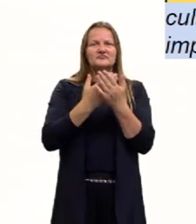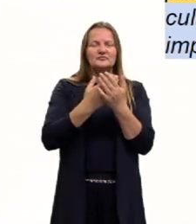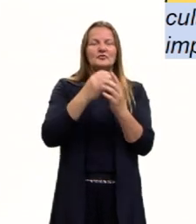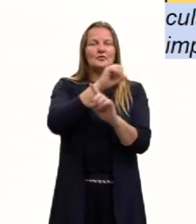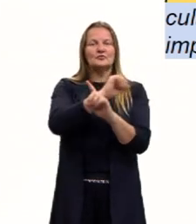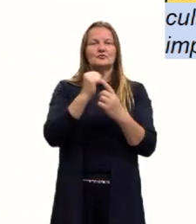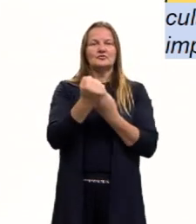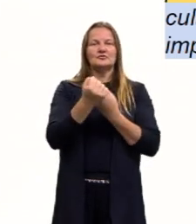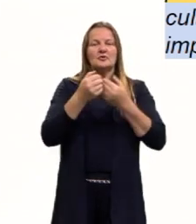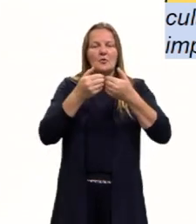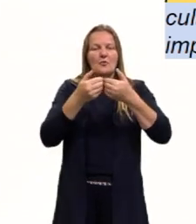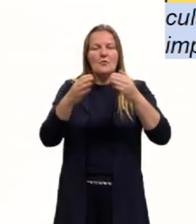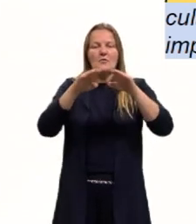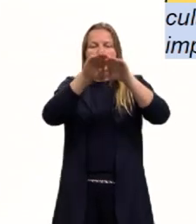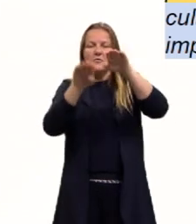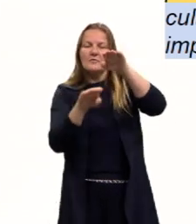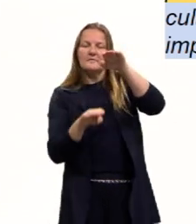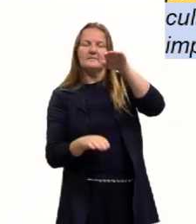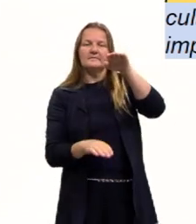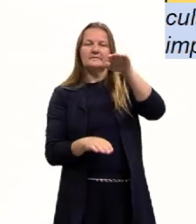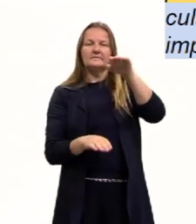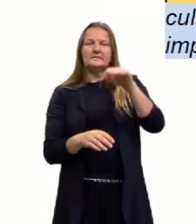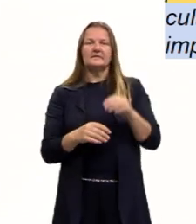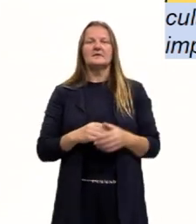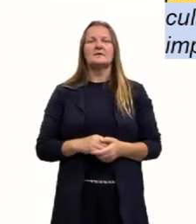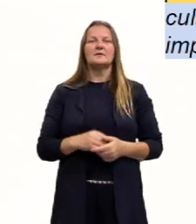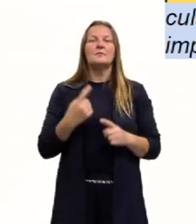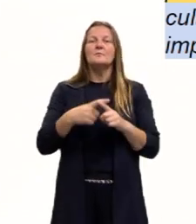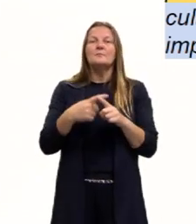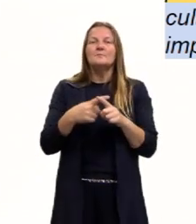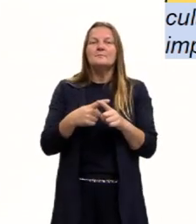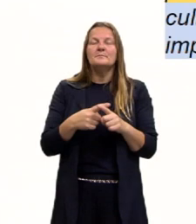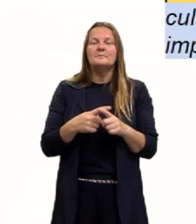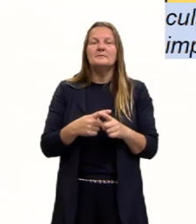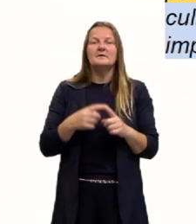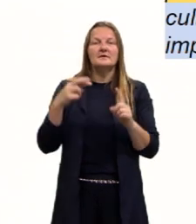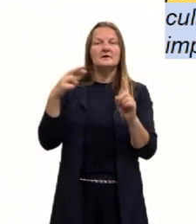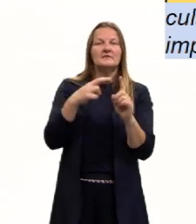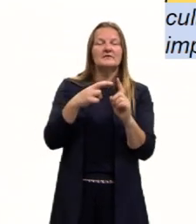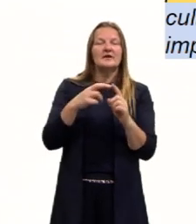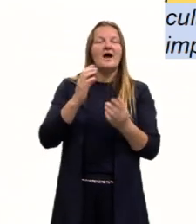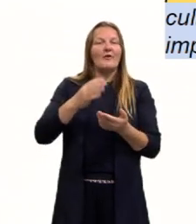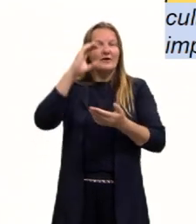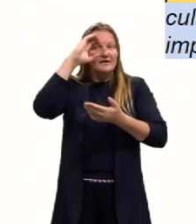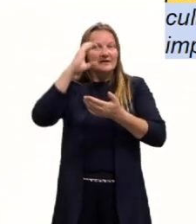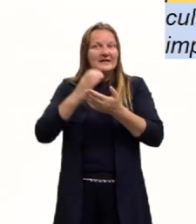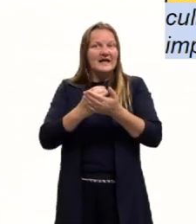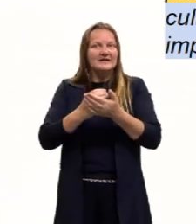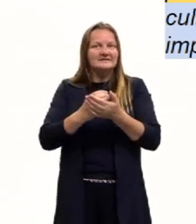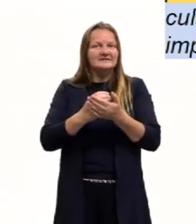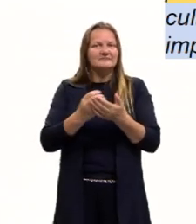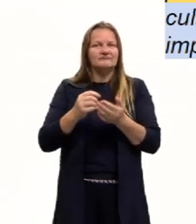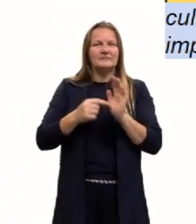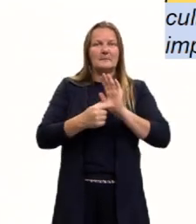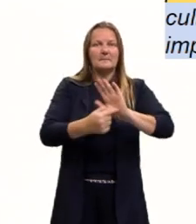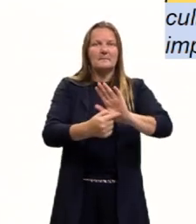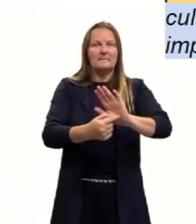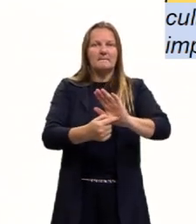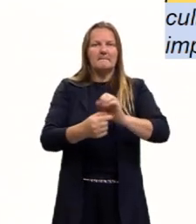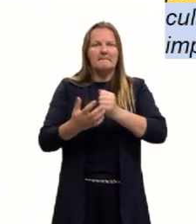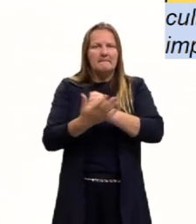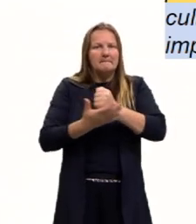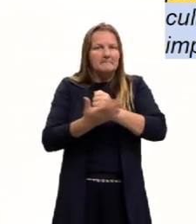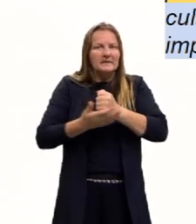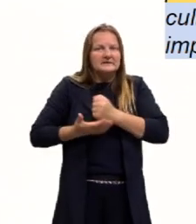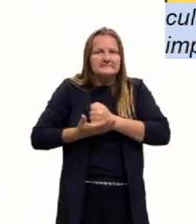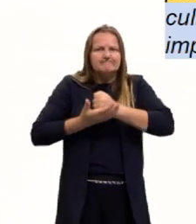é classista e hierarquizada. Por quê? Porque agora vem a tese. Então, eu preciso embasar o